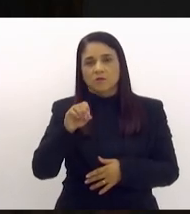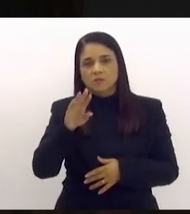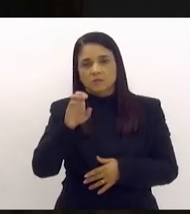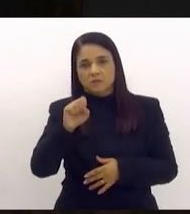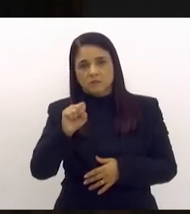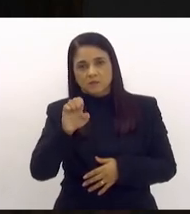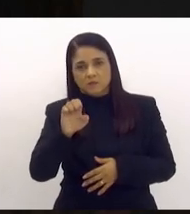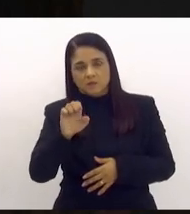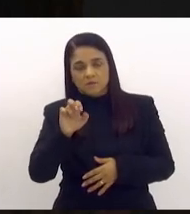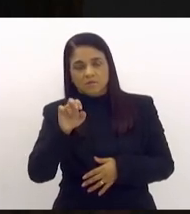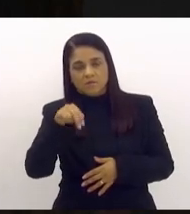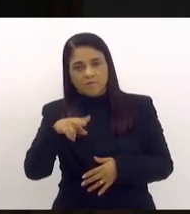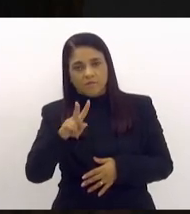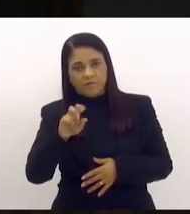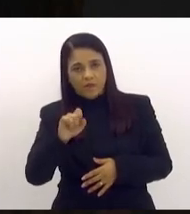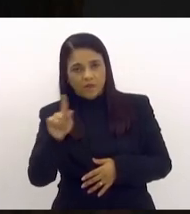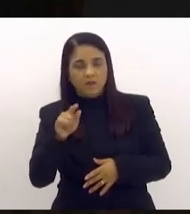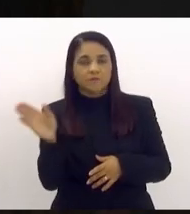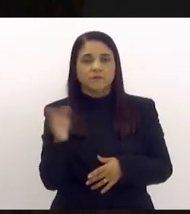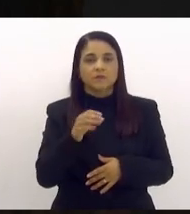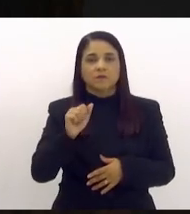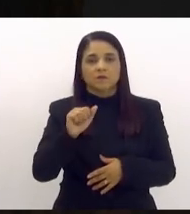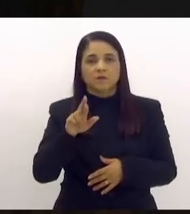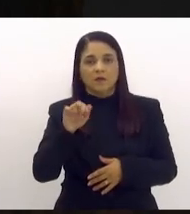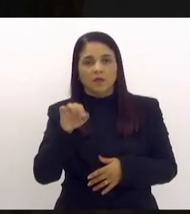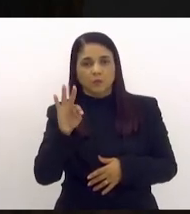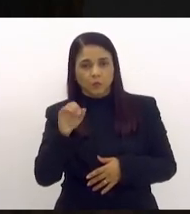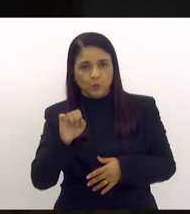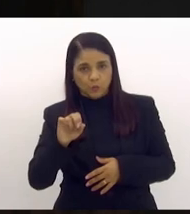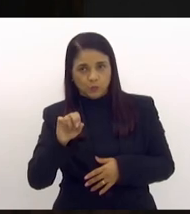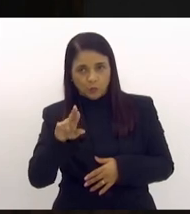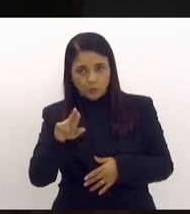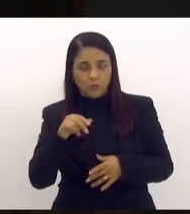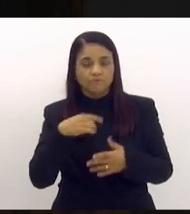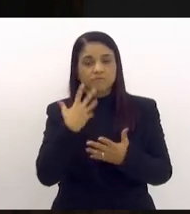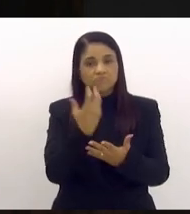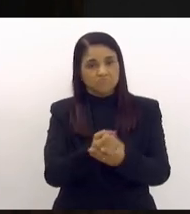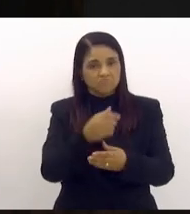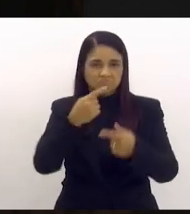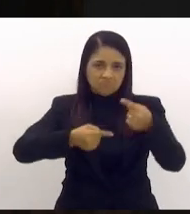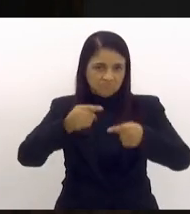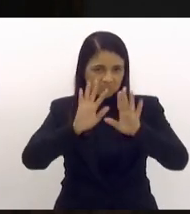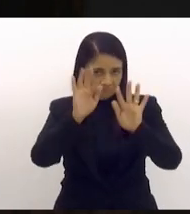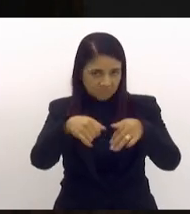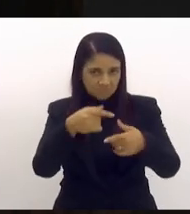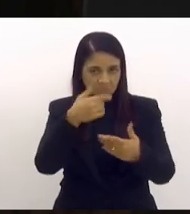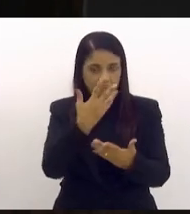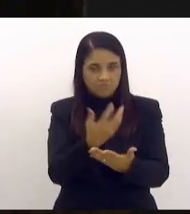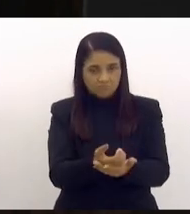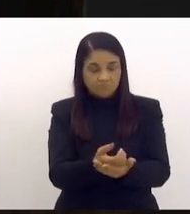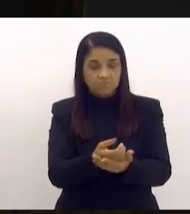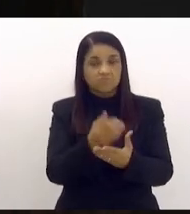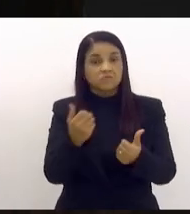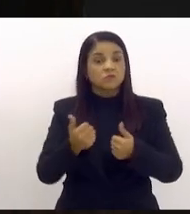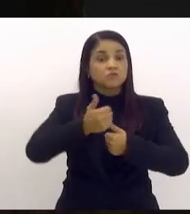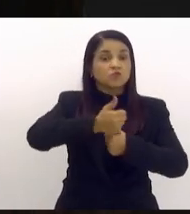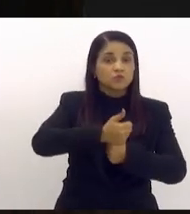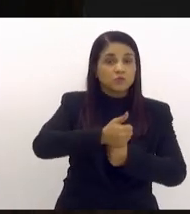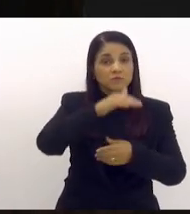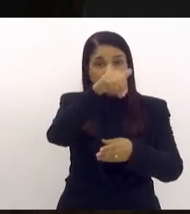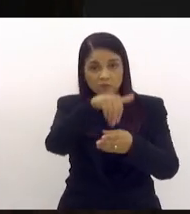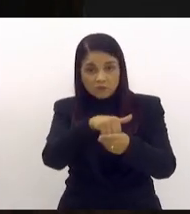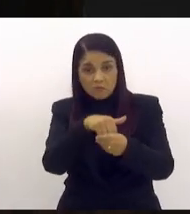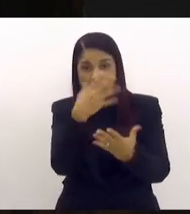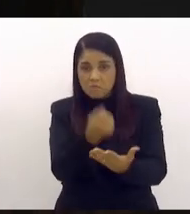e Arthur Monteiro. Em discussão, não havendo quem queira discutir, em votação, substitutivo. Os senhores que aprovam e mandam-se como